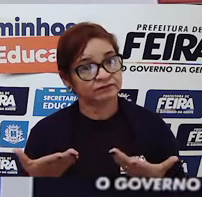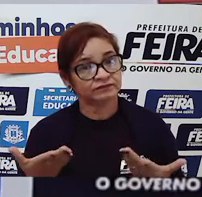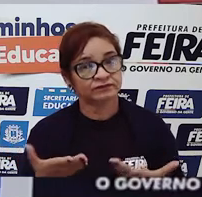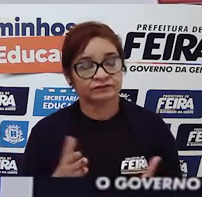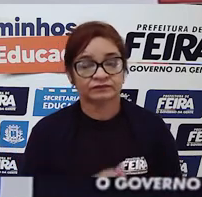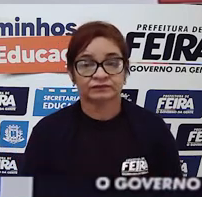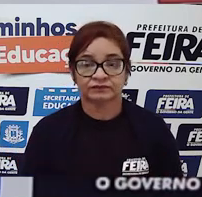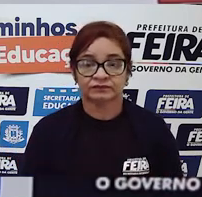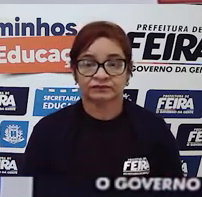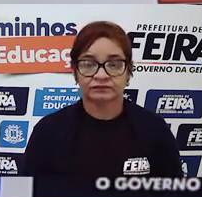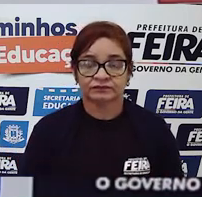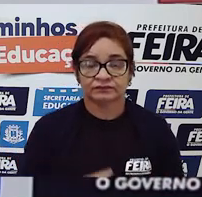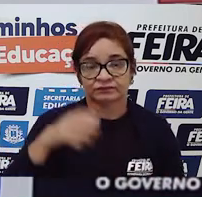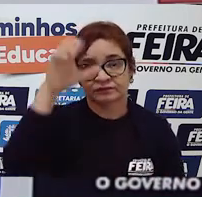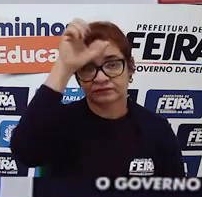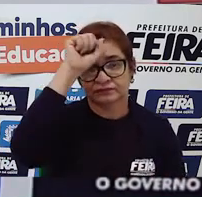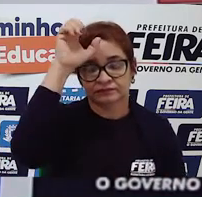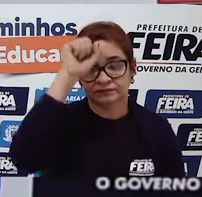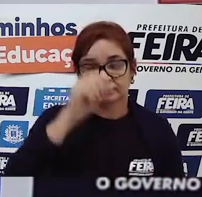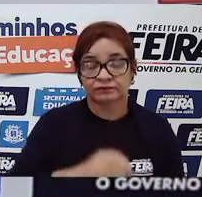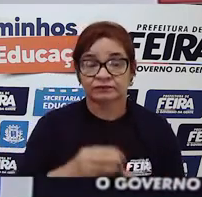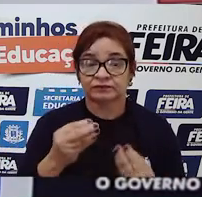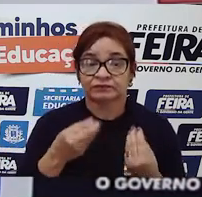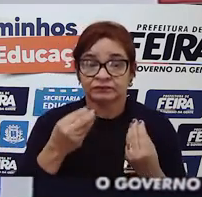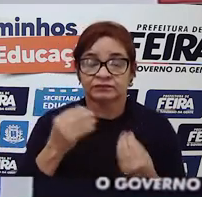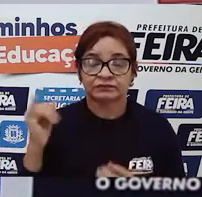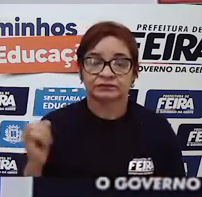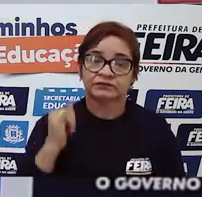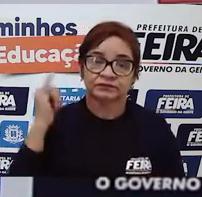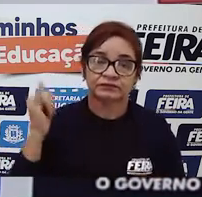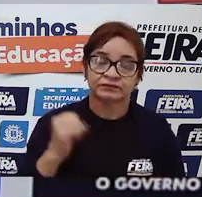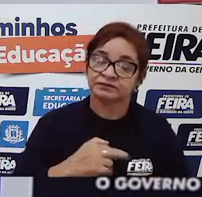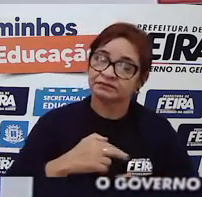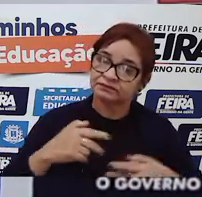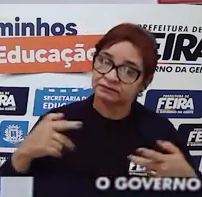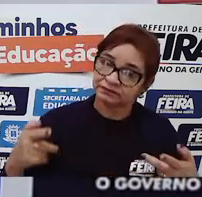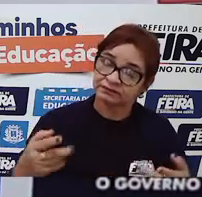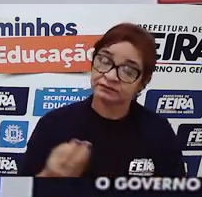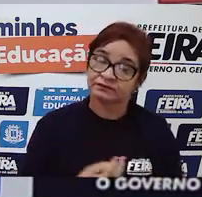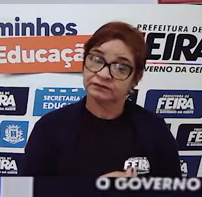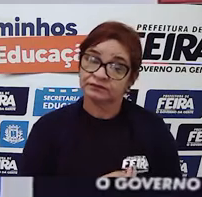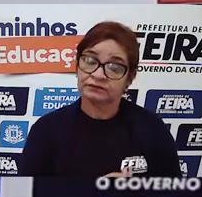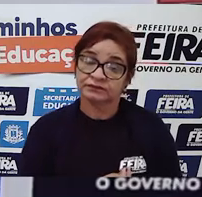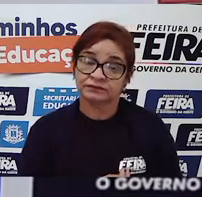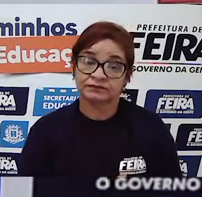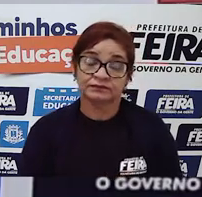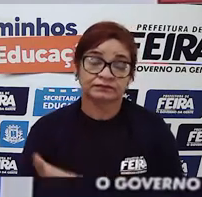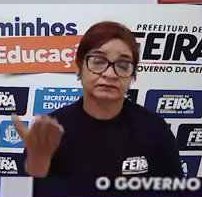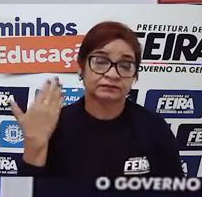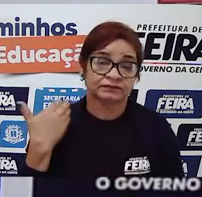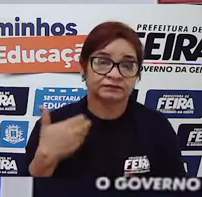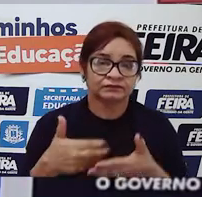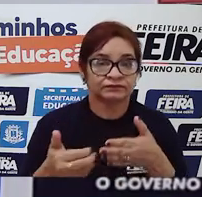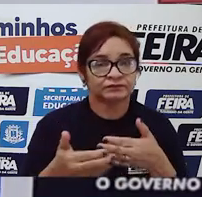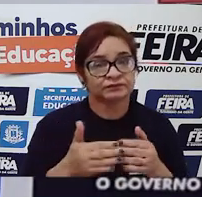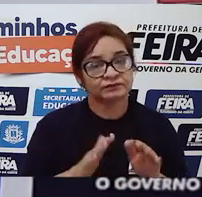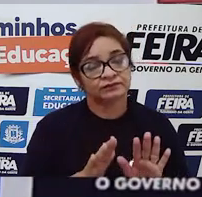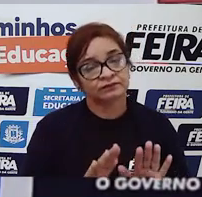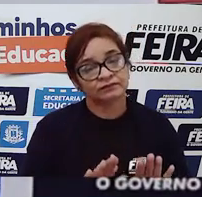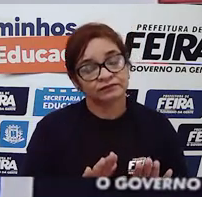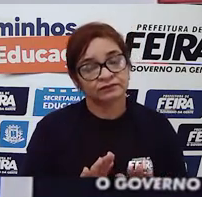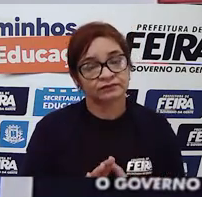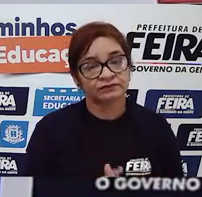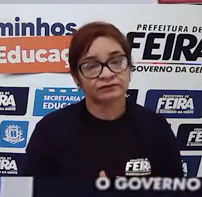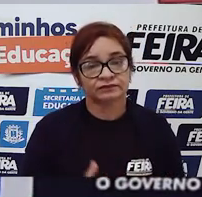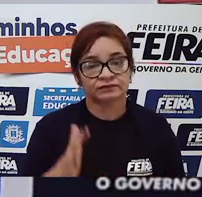a gente aprende a dar valor a determinadas coisas que a gente costumava não dar o devido, a devida